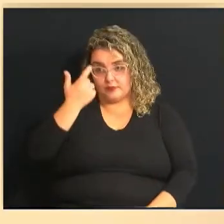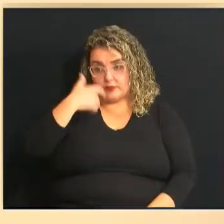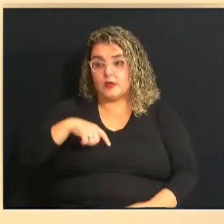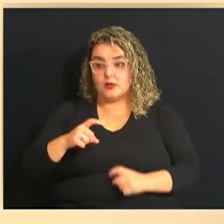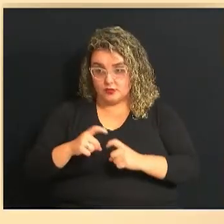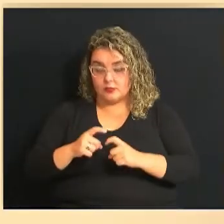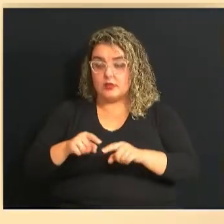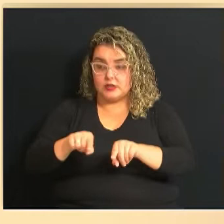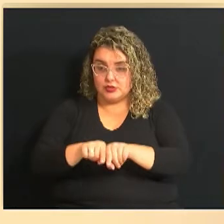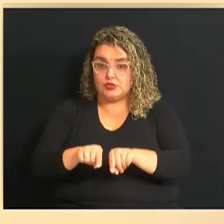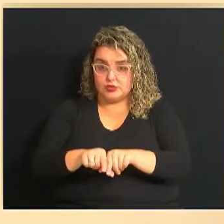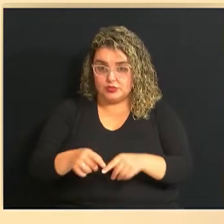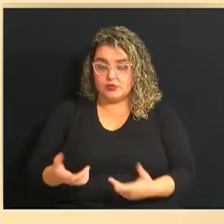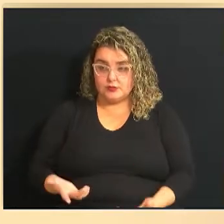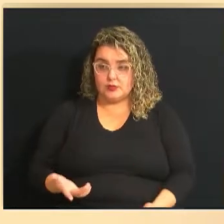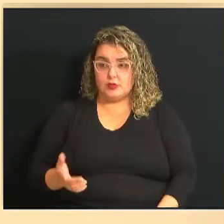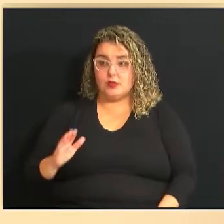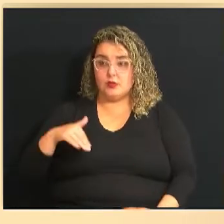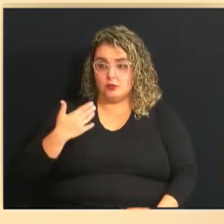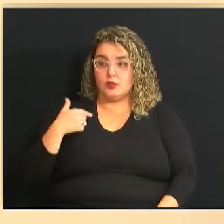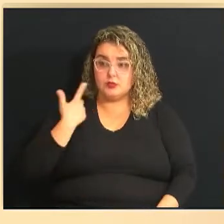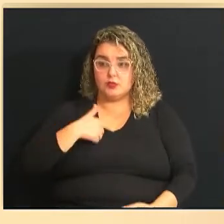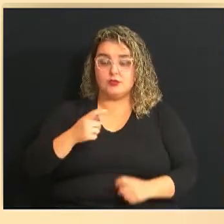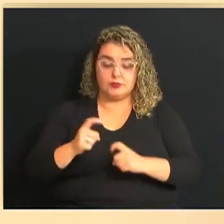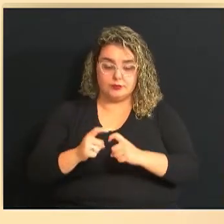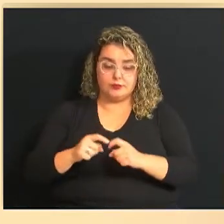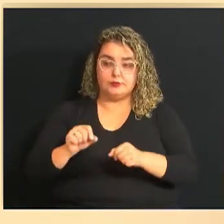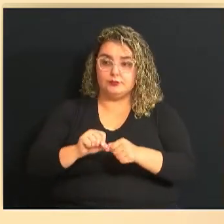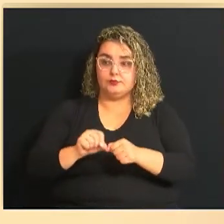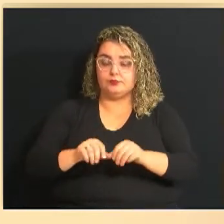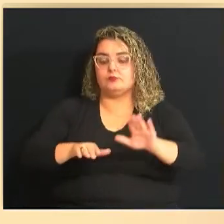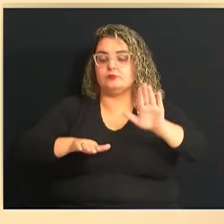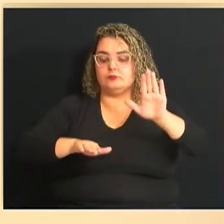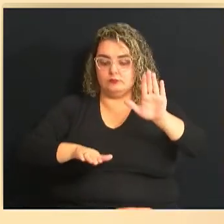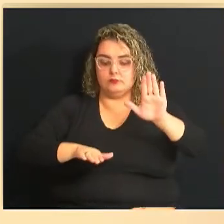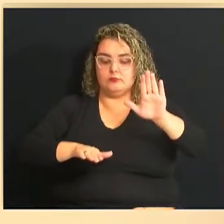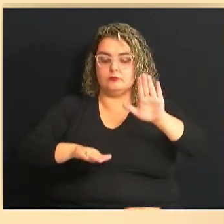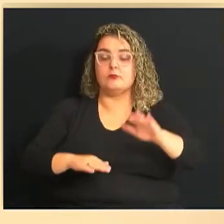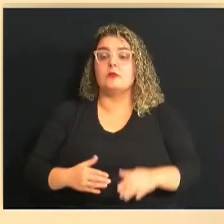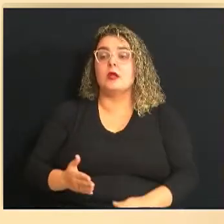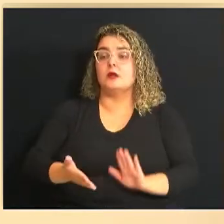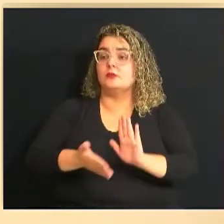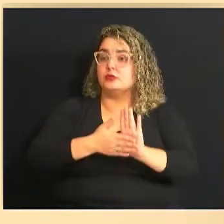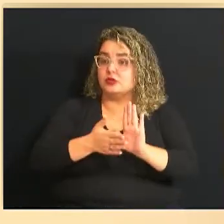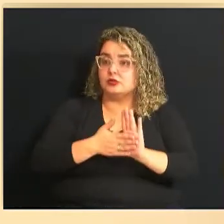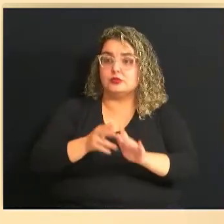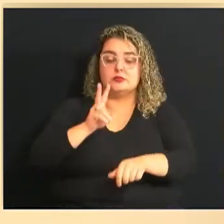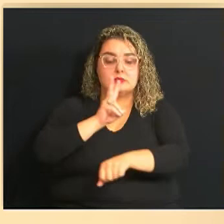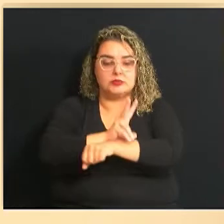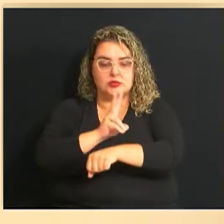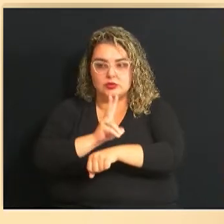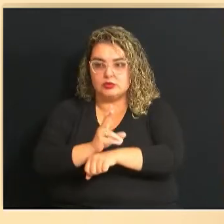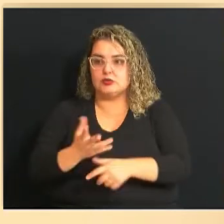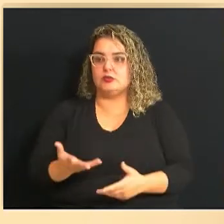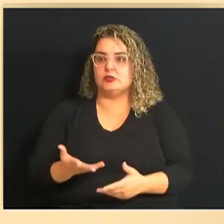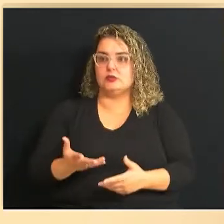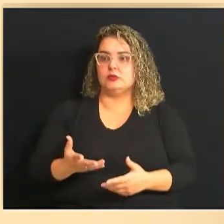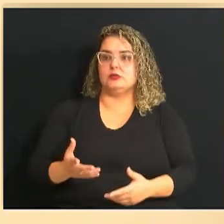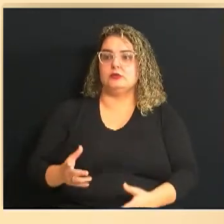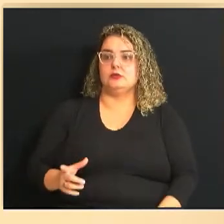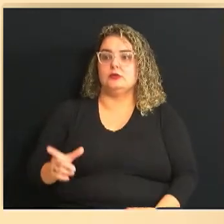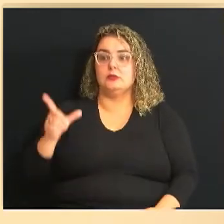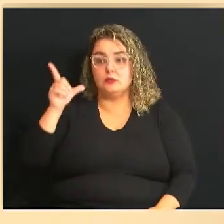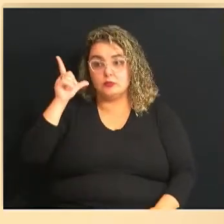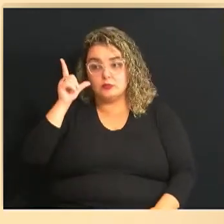Eu sou médica também. Quando a gente é médico, a gente faz o juramento, a gente se propõe a cuidar,